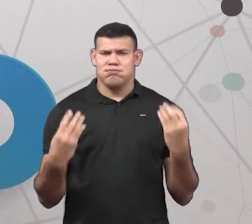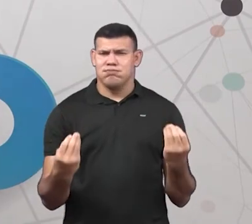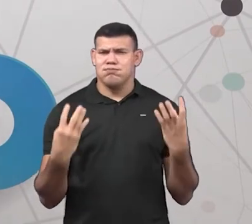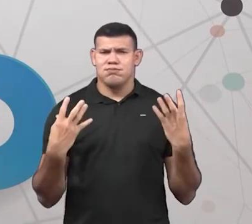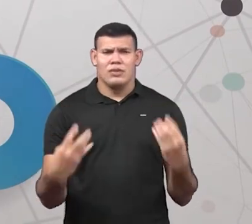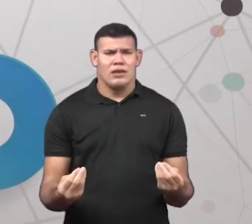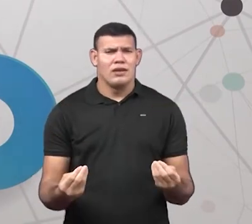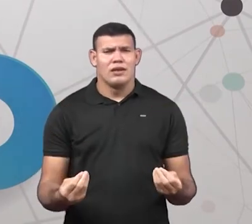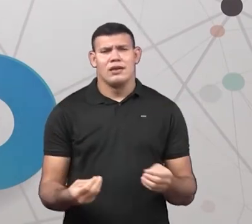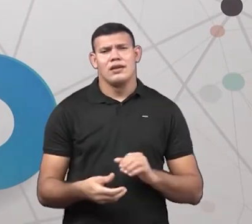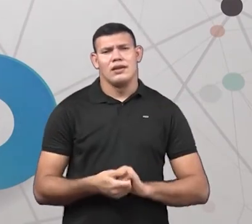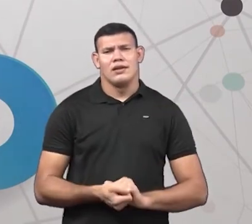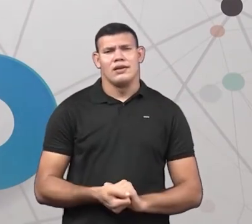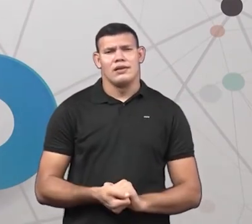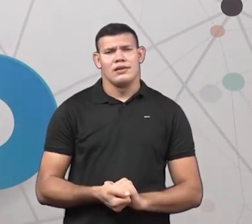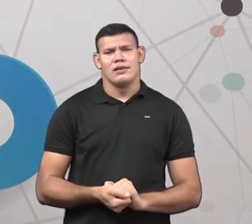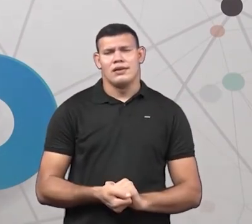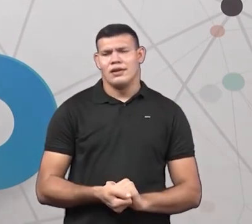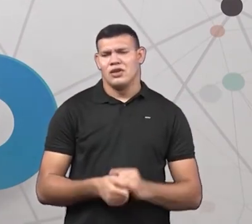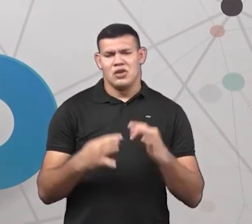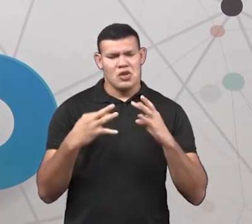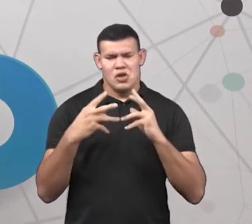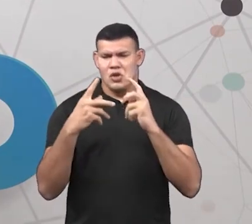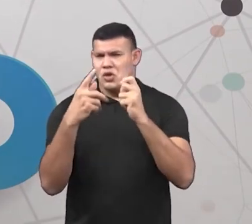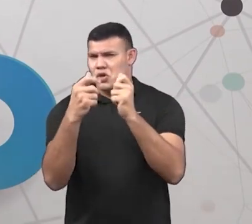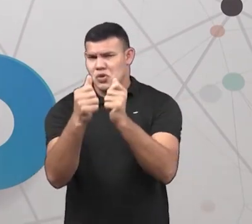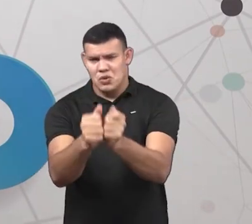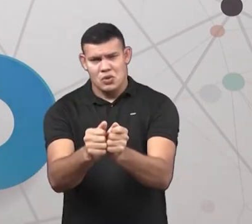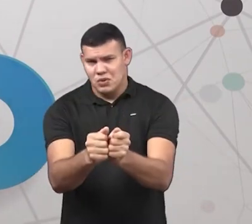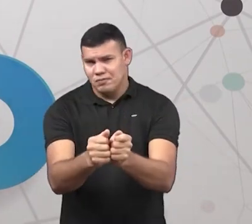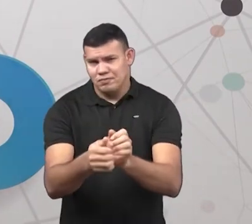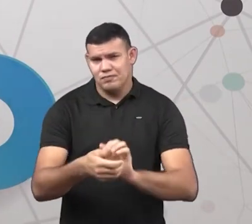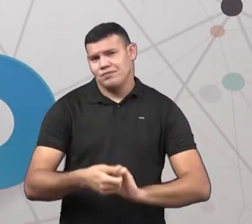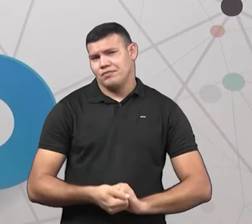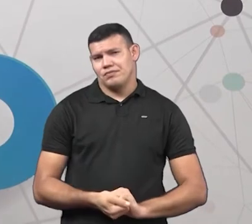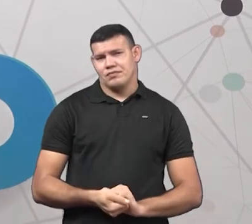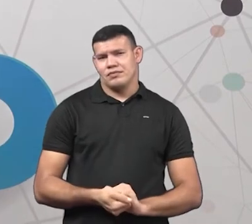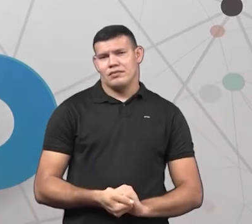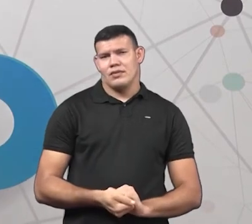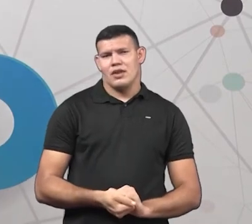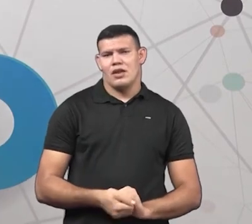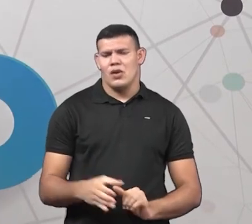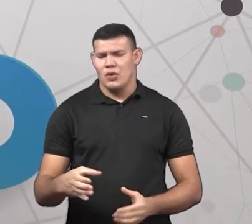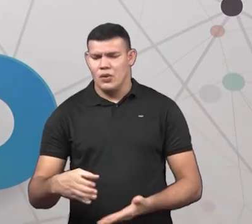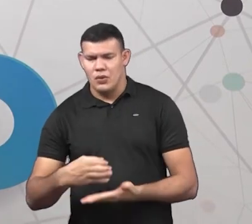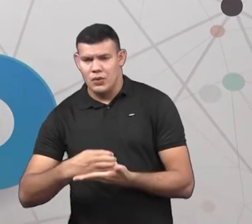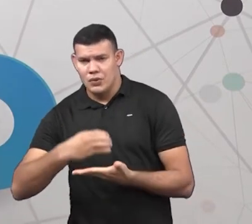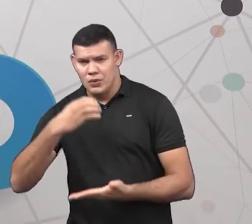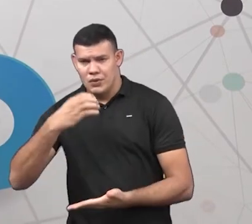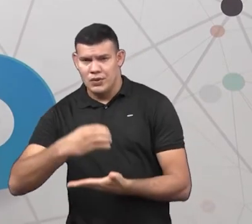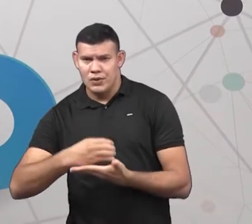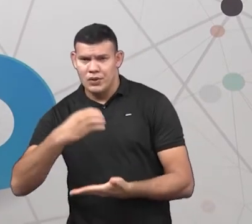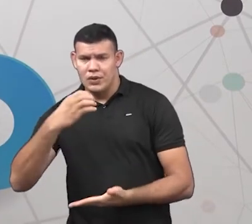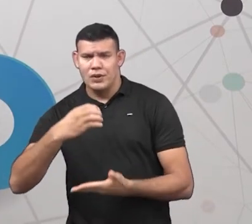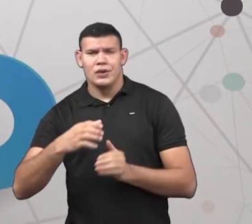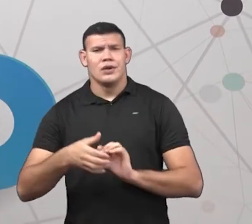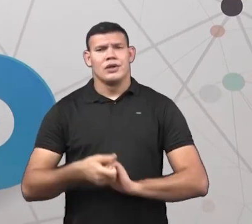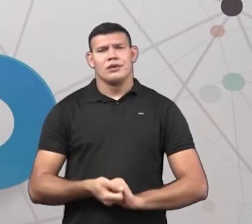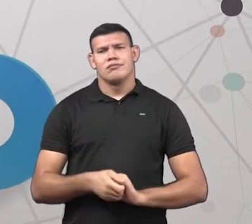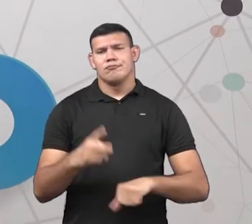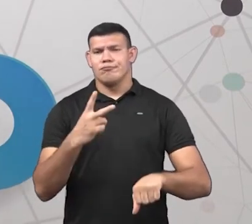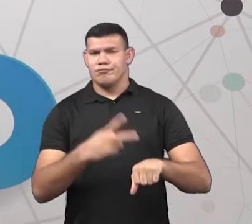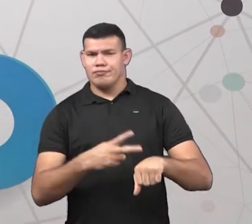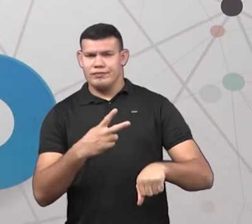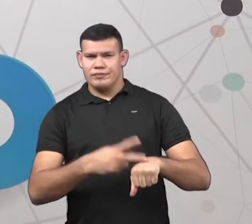com todos os instrumentos. Com certeza você já viu copos. Existem copos também de